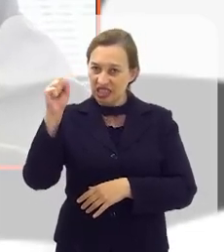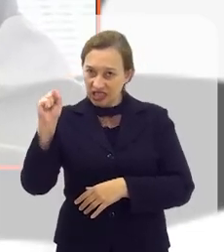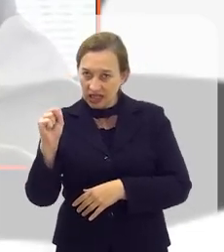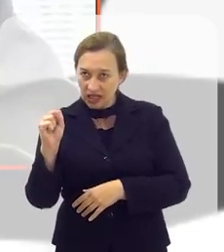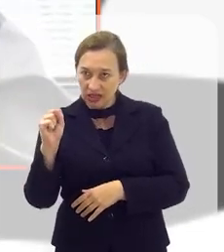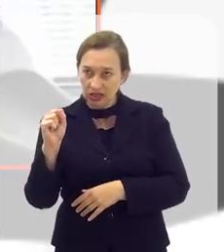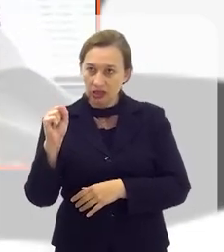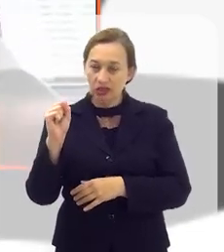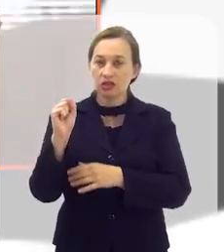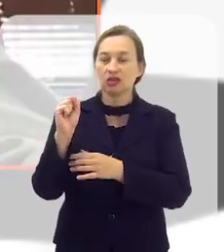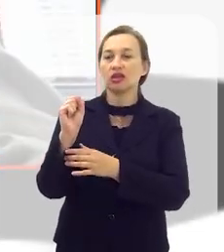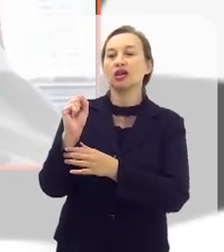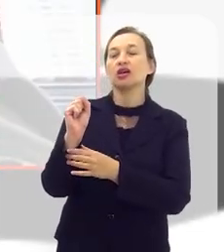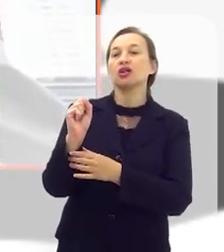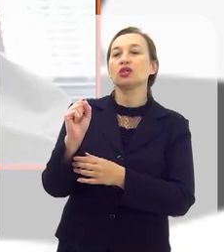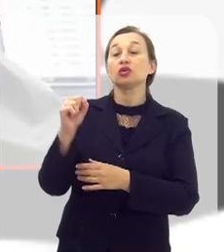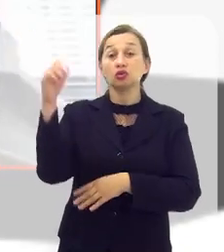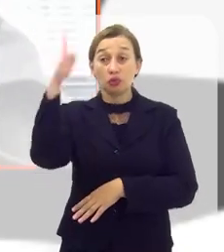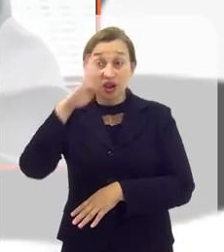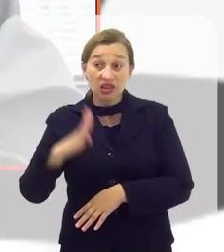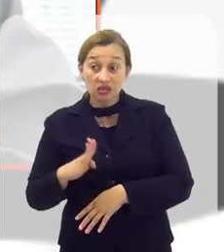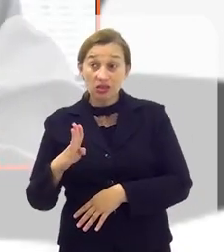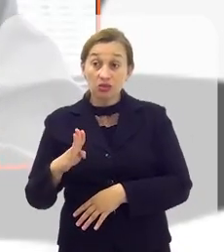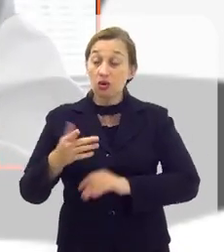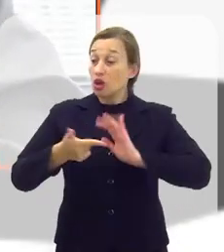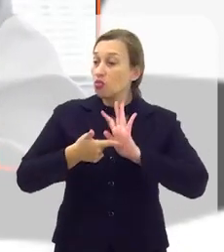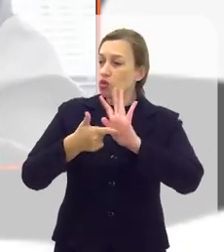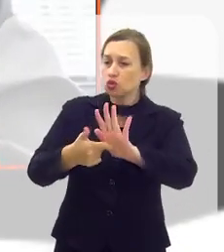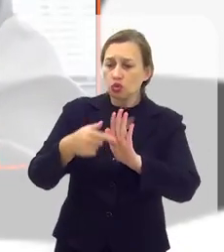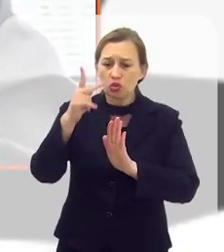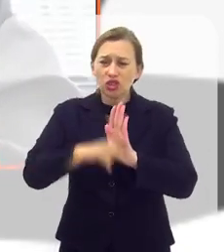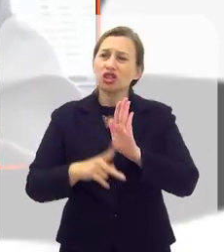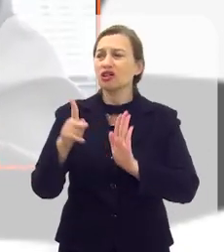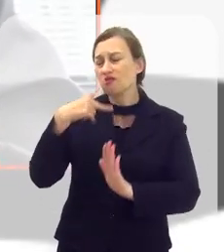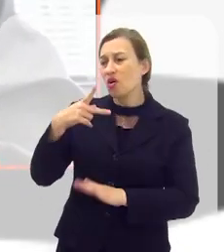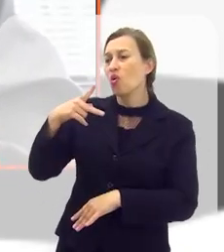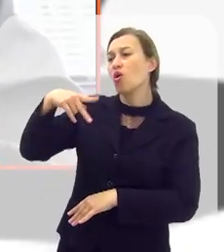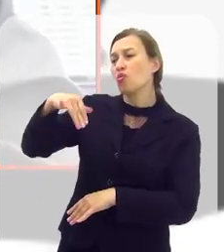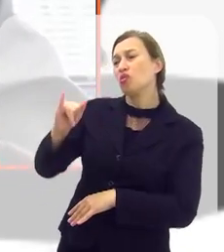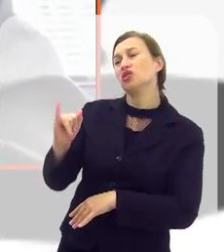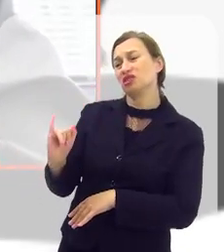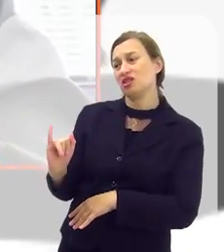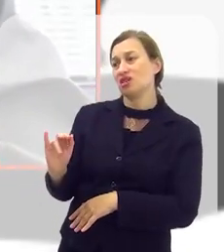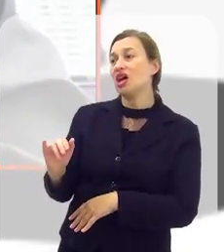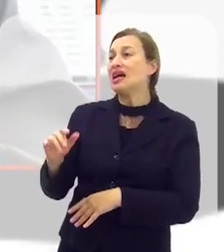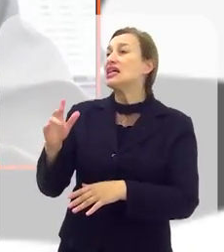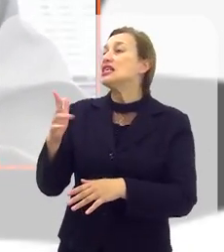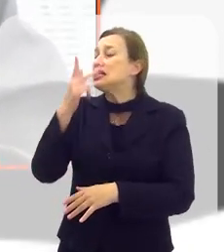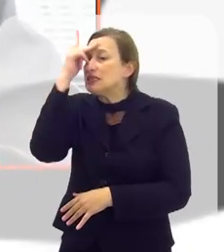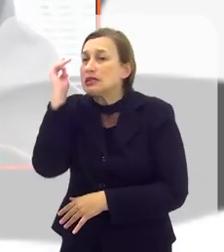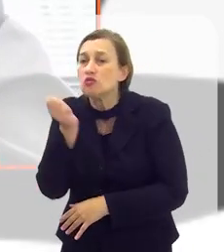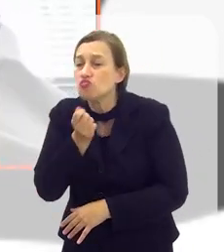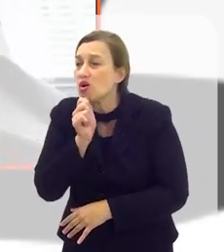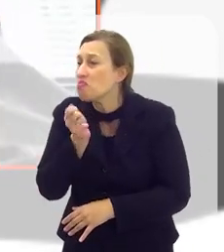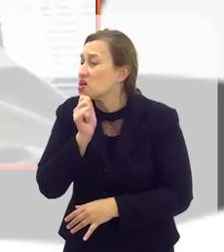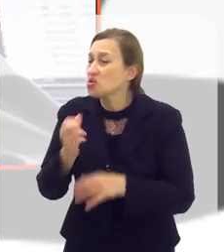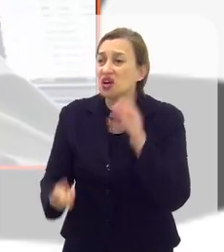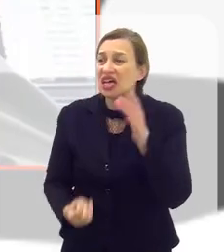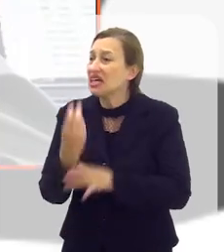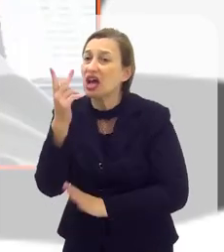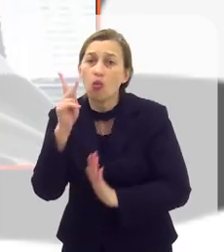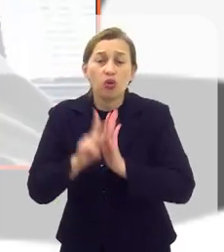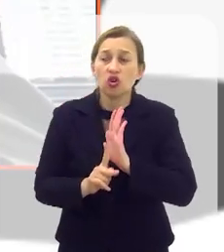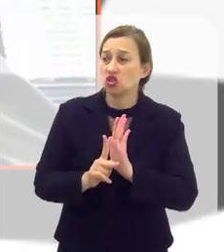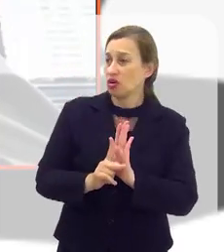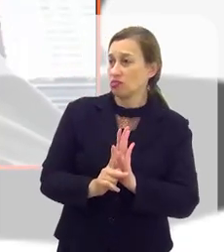Volta Redonda, mas atende muito em São Paulo. E ele me mostrou esse projeto e falou, Mônio, ninguém quer